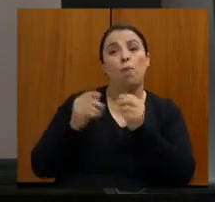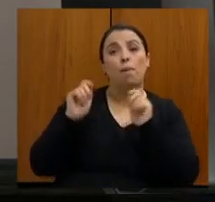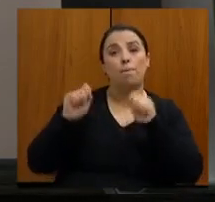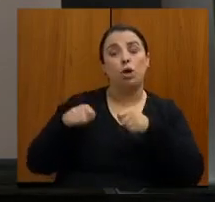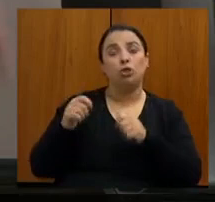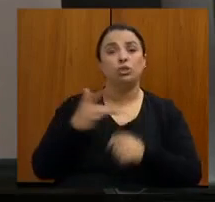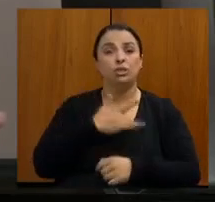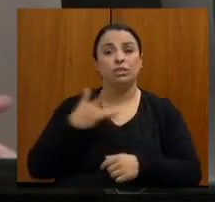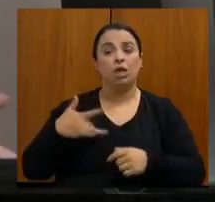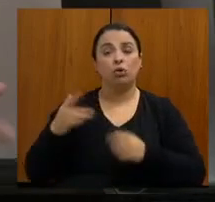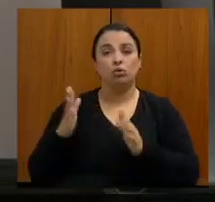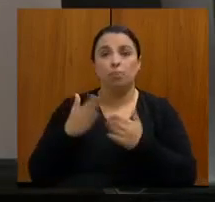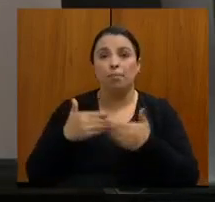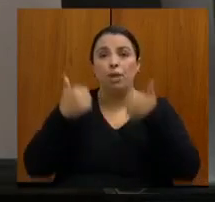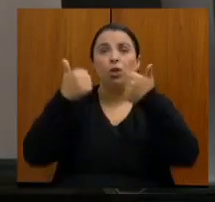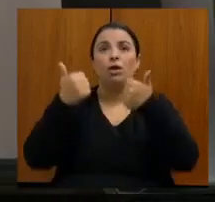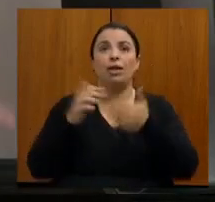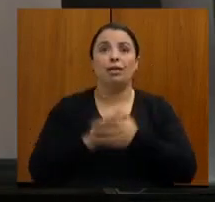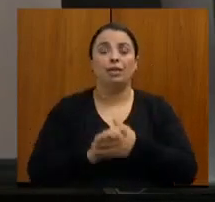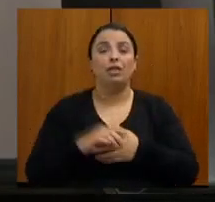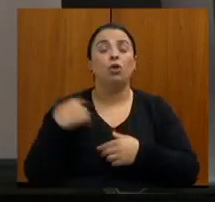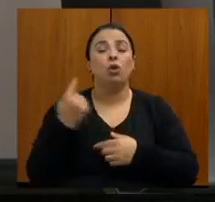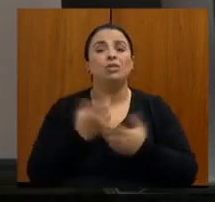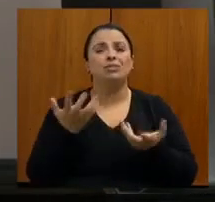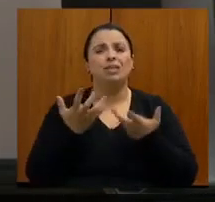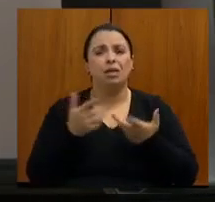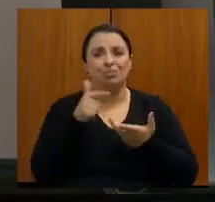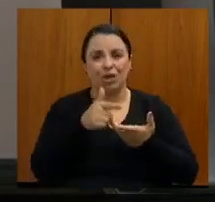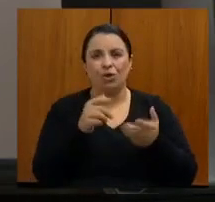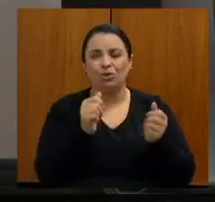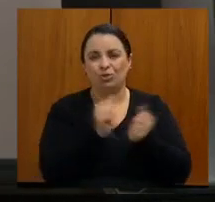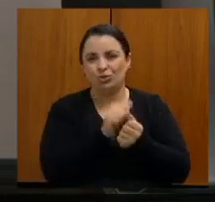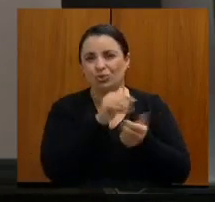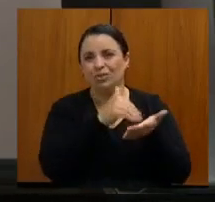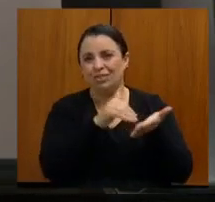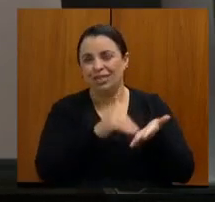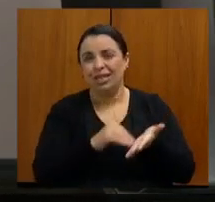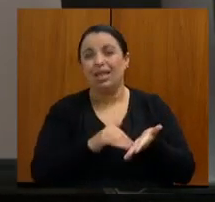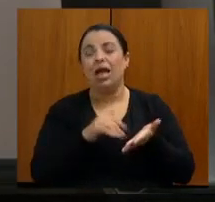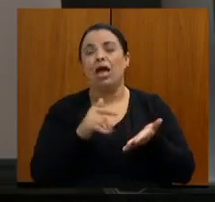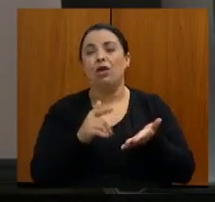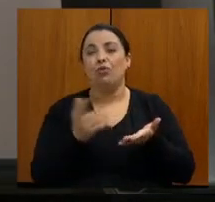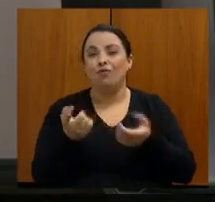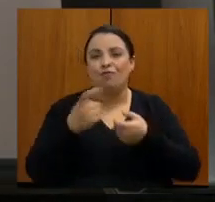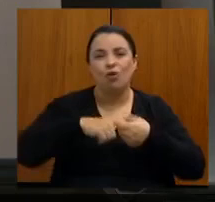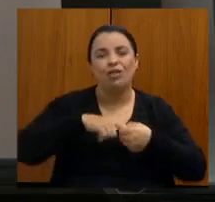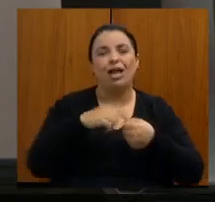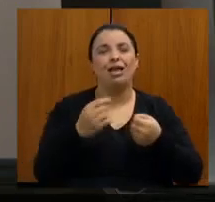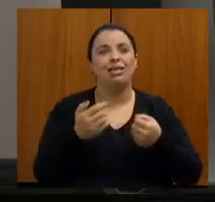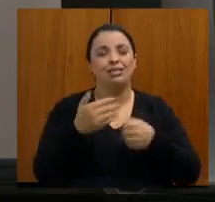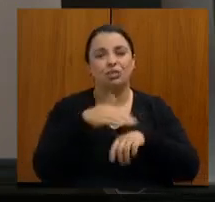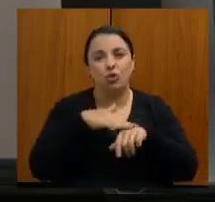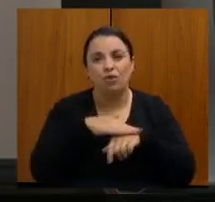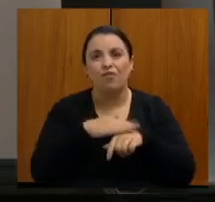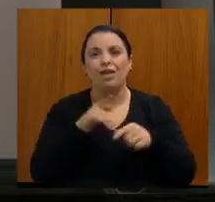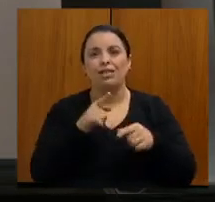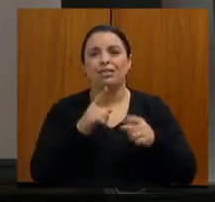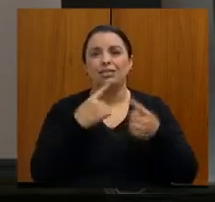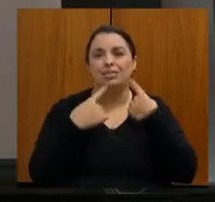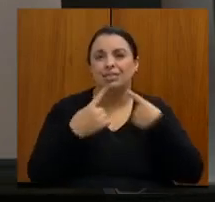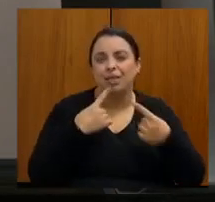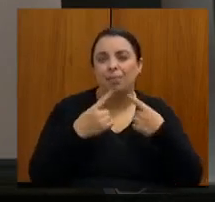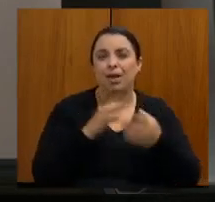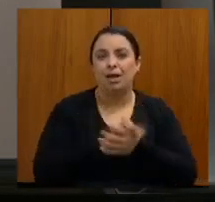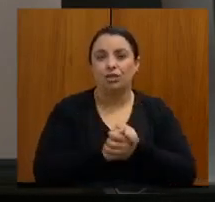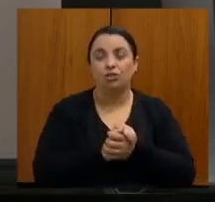retomar, com o secretário novo, esse andamento, essas conversas, esses debates. Inclusive, estou